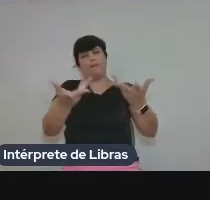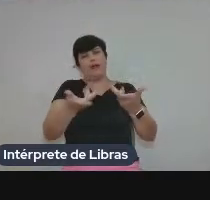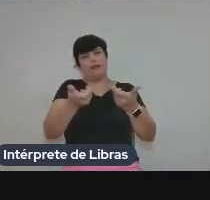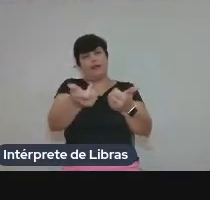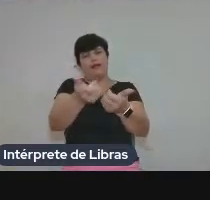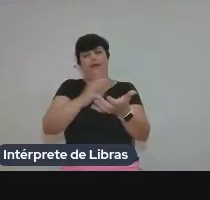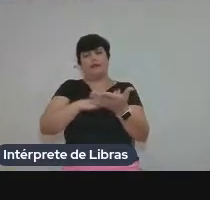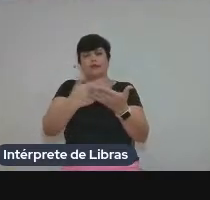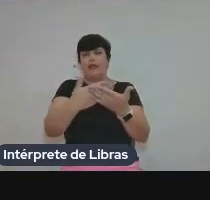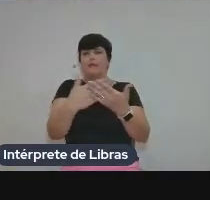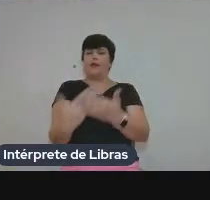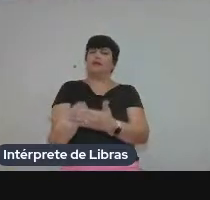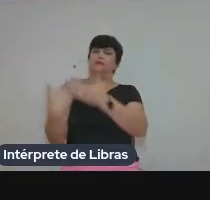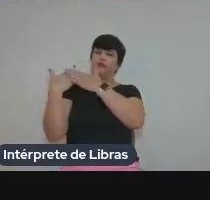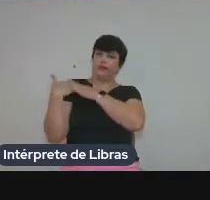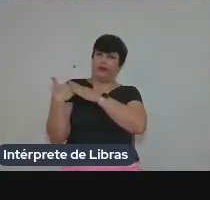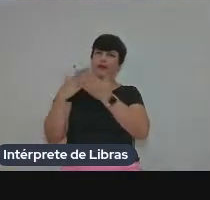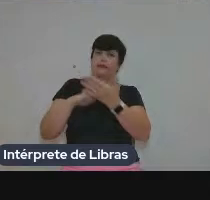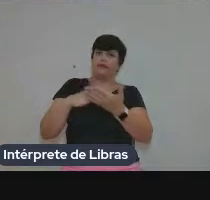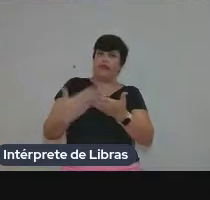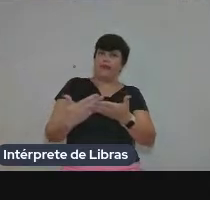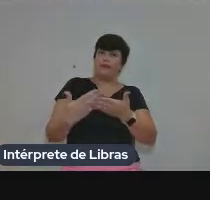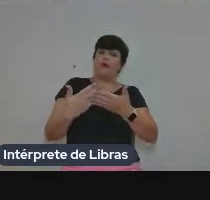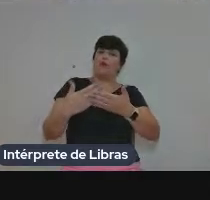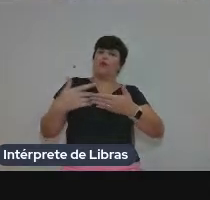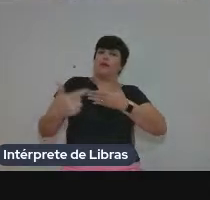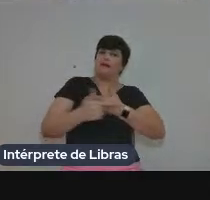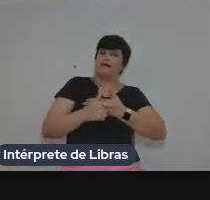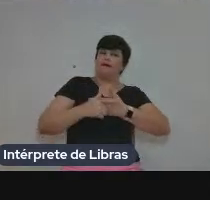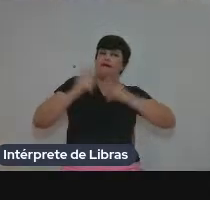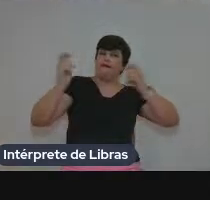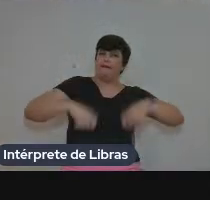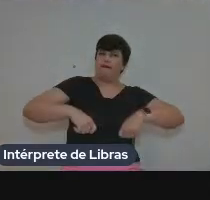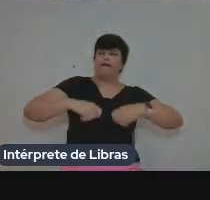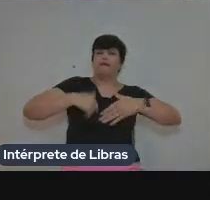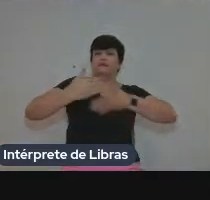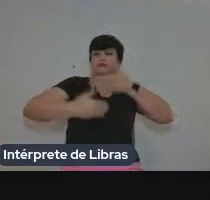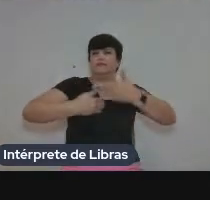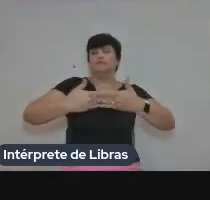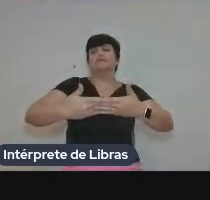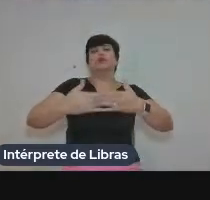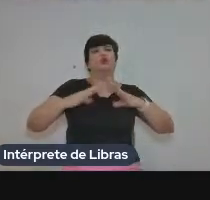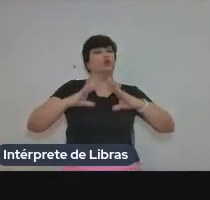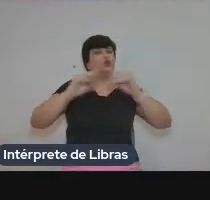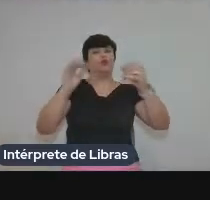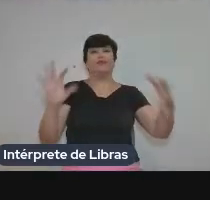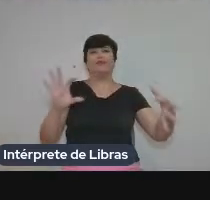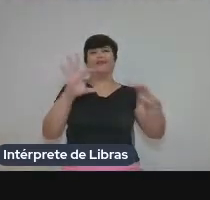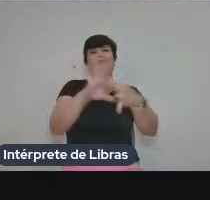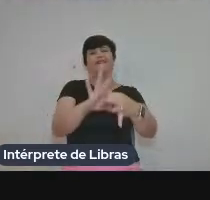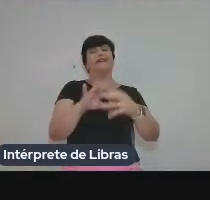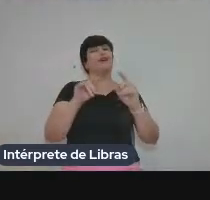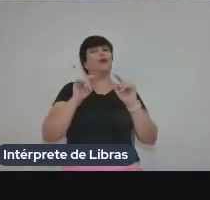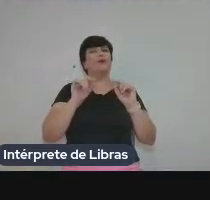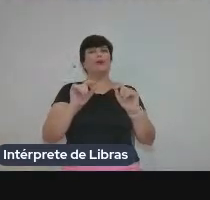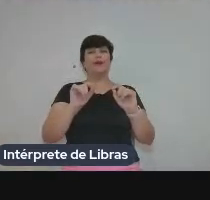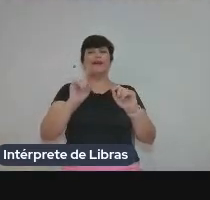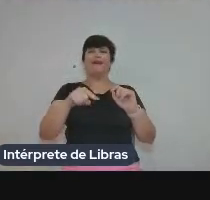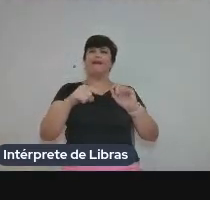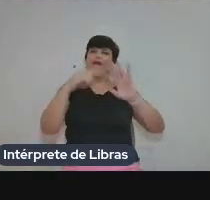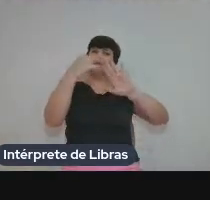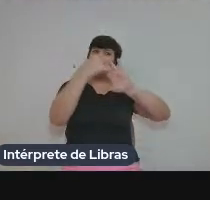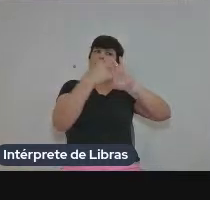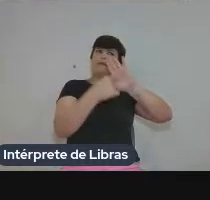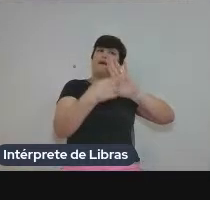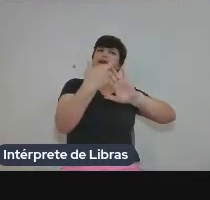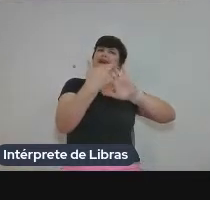do intérprete, a responsabilidade, a tarefa, o dever e o desemprego, né? Estão todos tratando de diretrizes